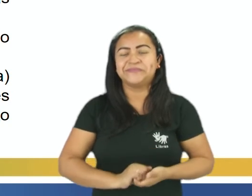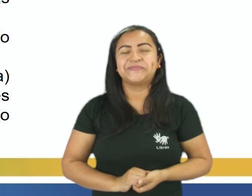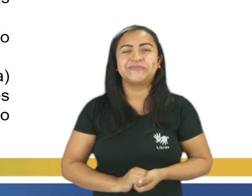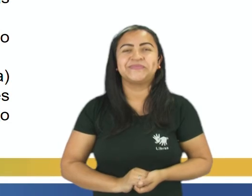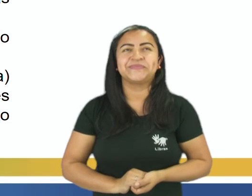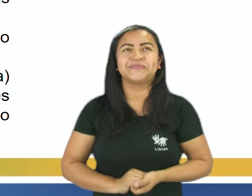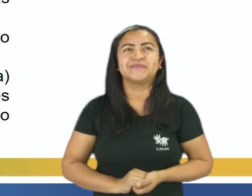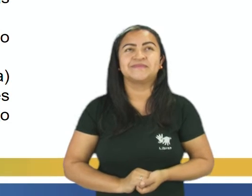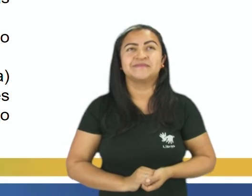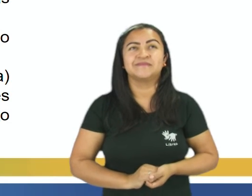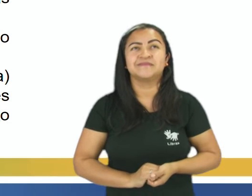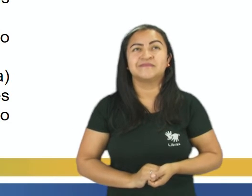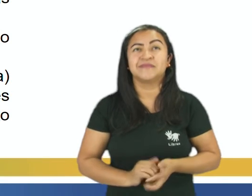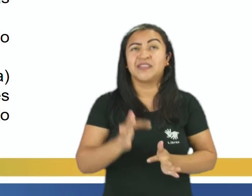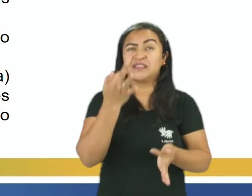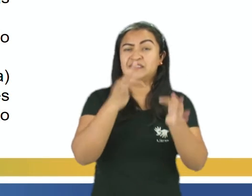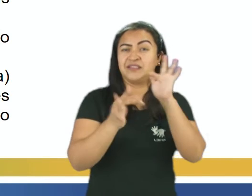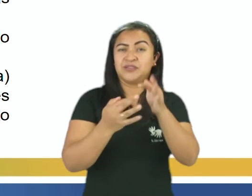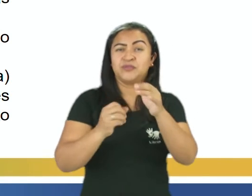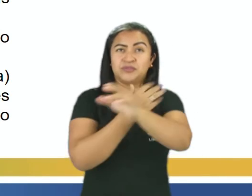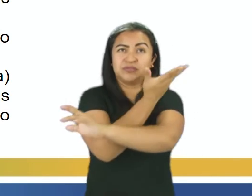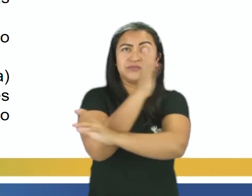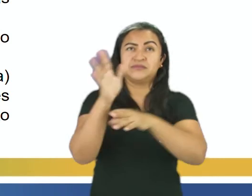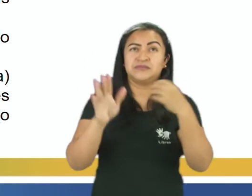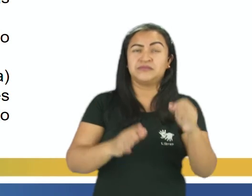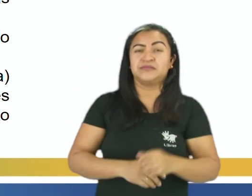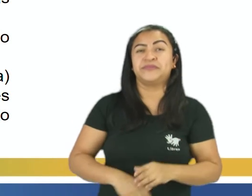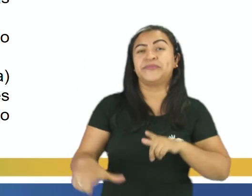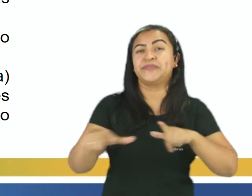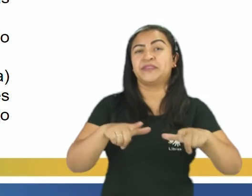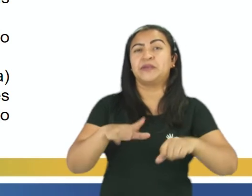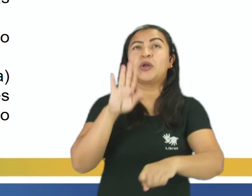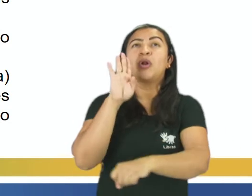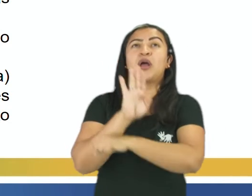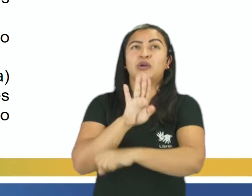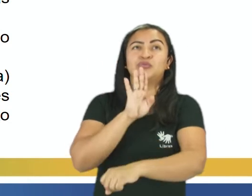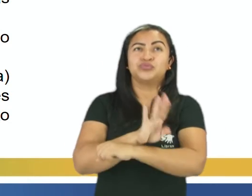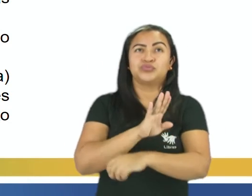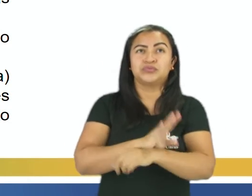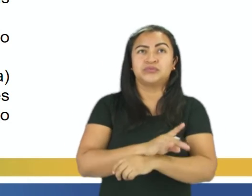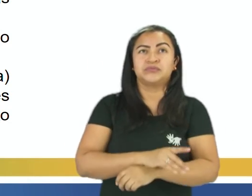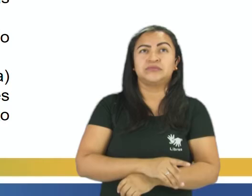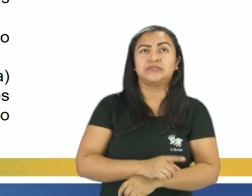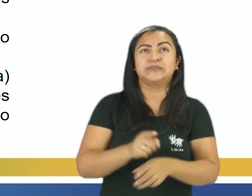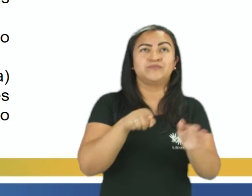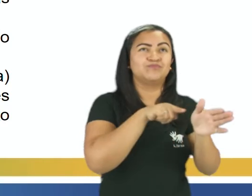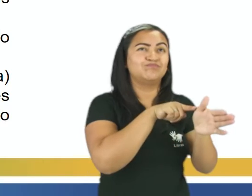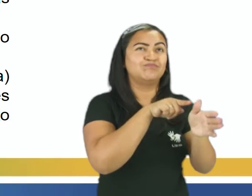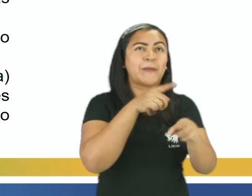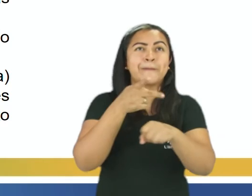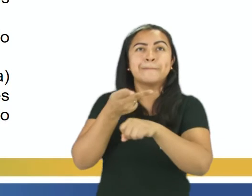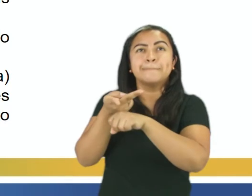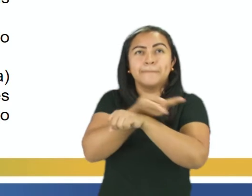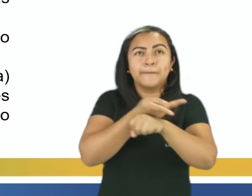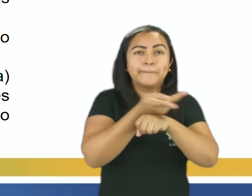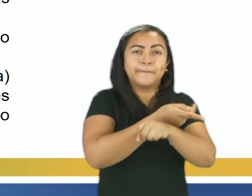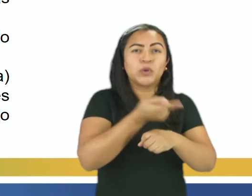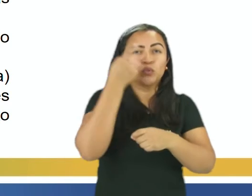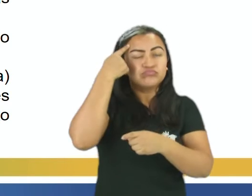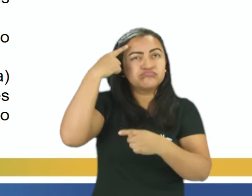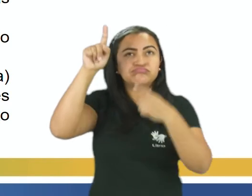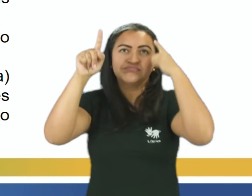As tecnologias ambientais trabalham a favor dos ecossistemas, buscando soluções criativas e sustentáveis